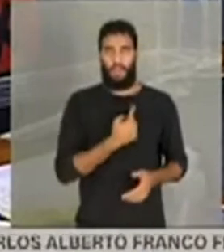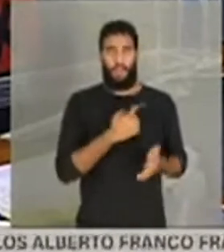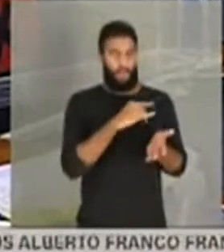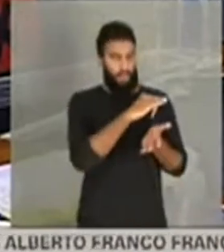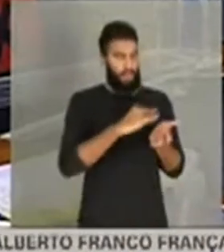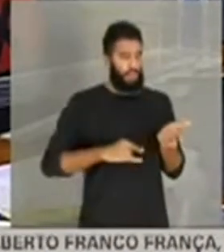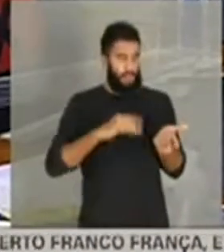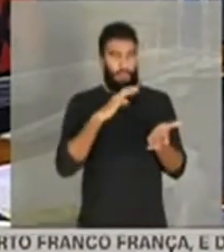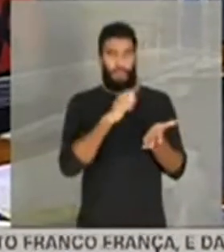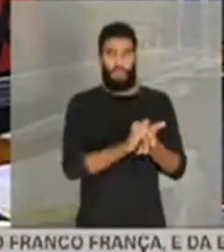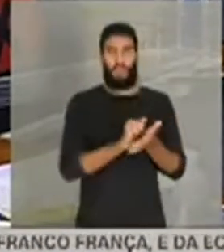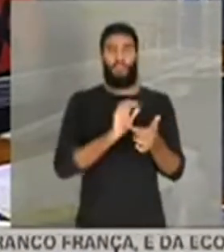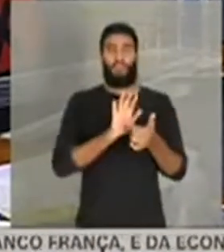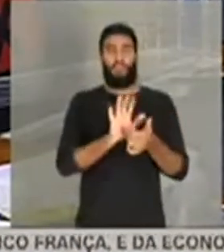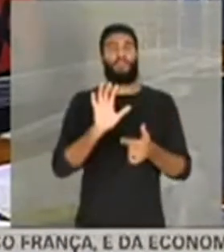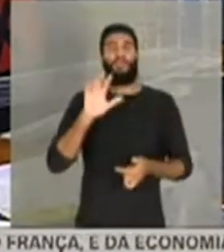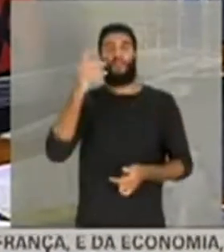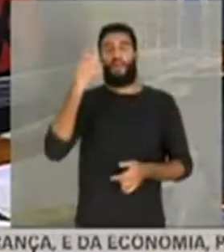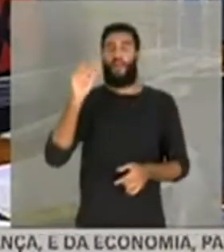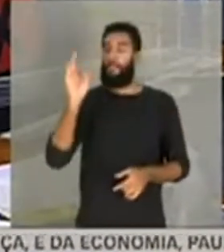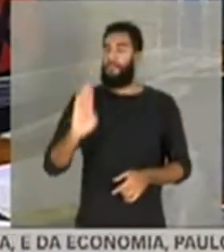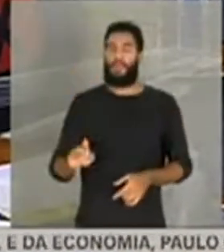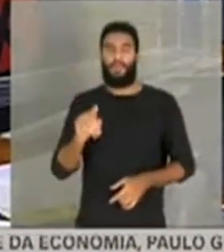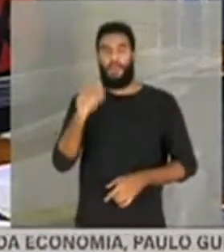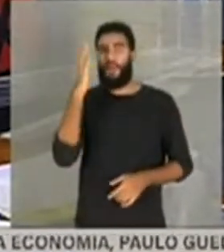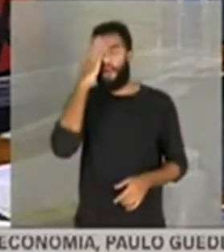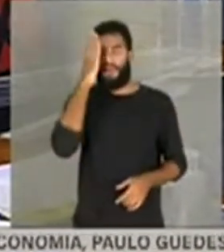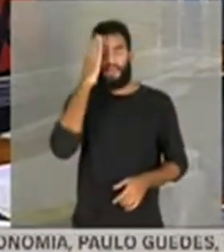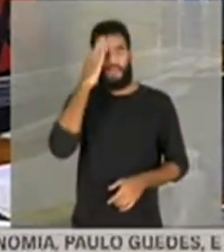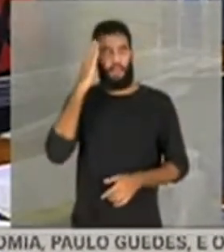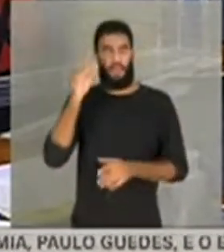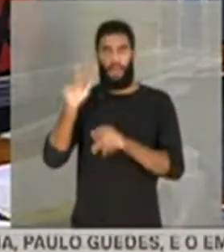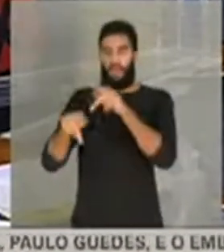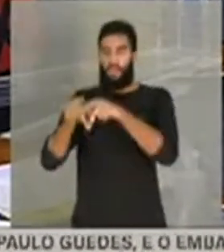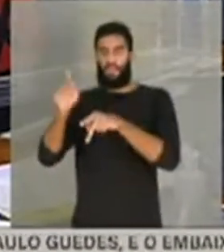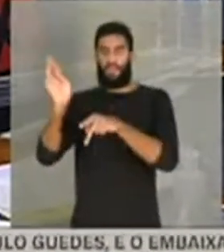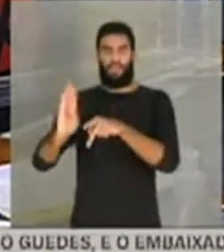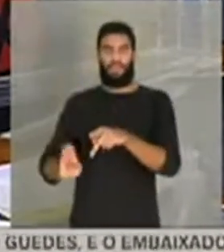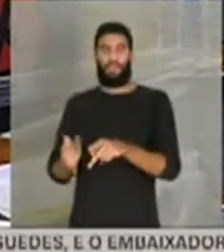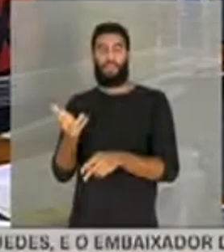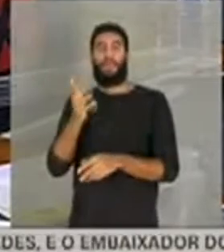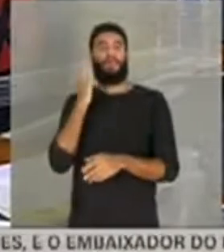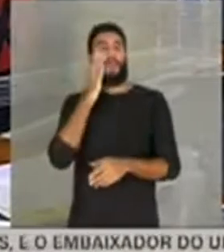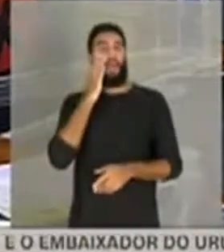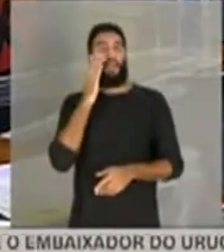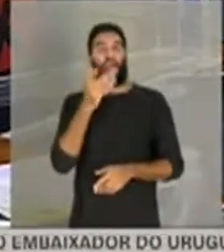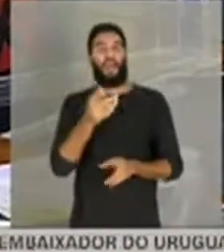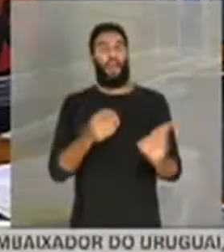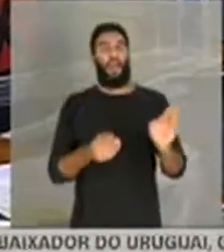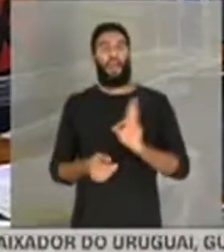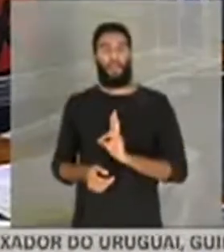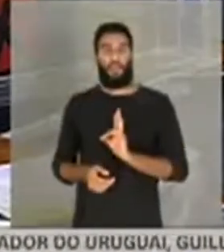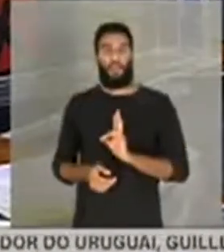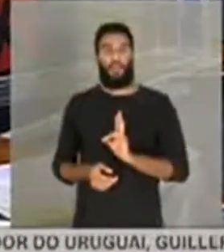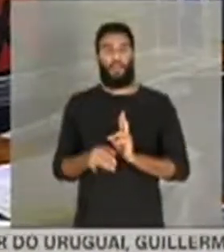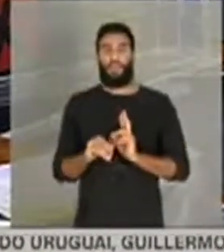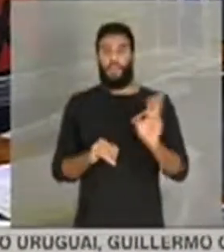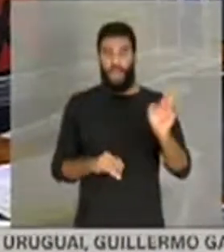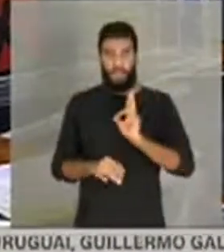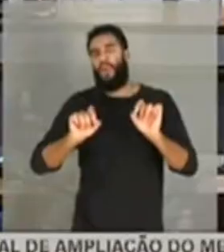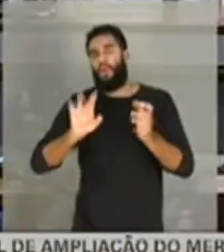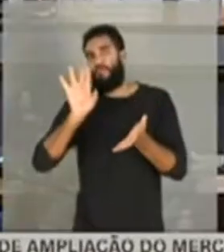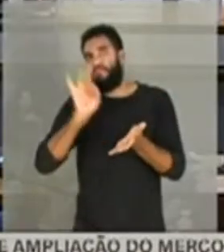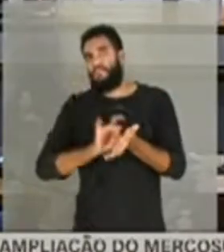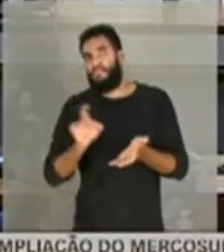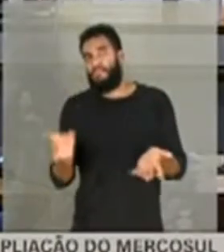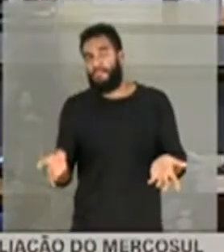mostrar o que aconteceu. O Brasil quer saber. O Brasil quer saber, ele responda ou não. Se ele não responder, nós vamos responder.